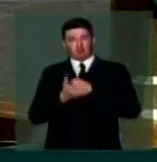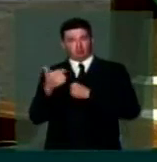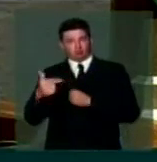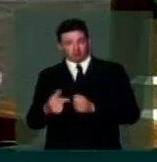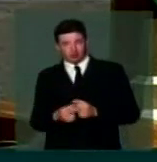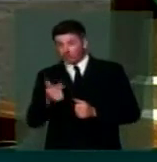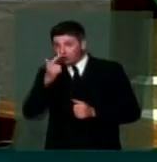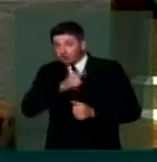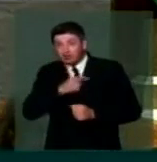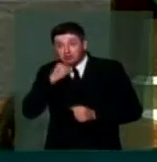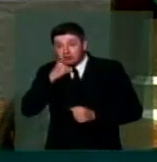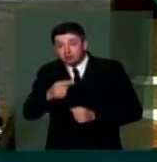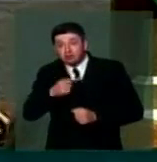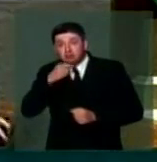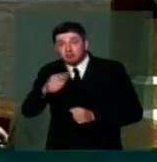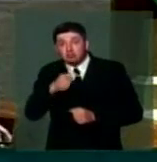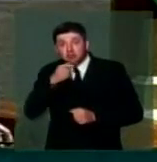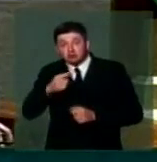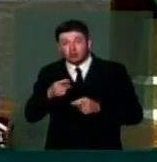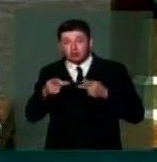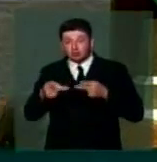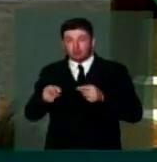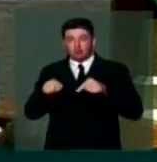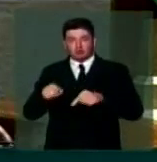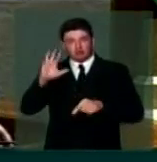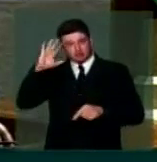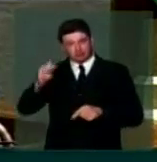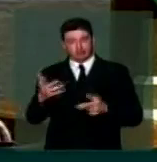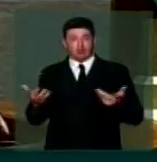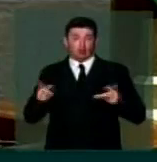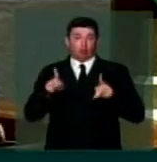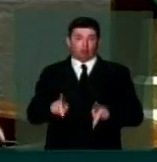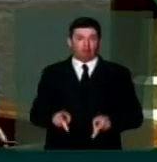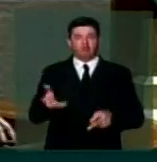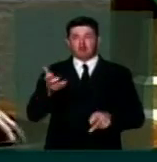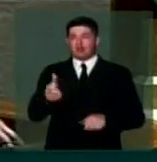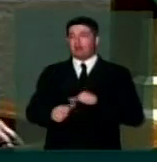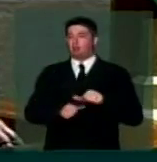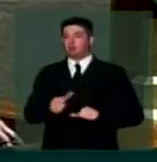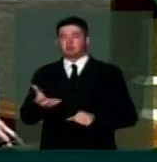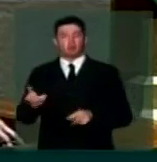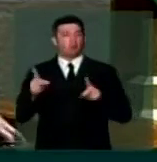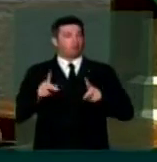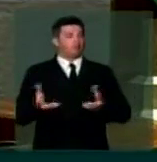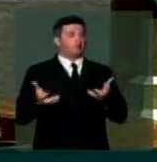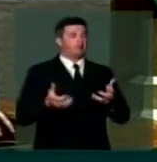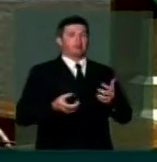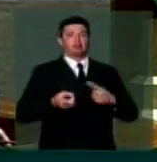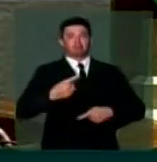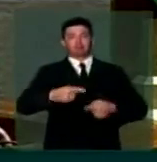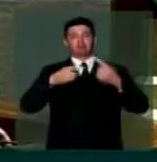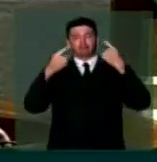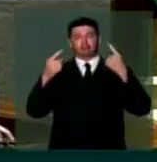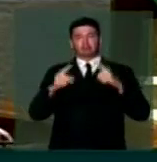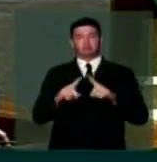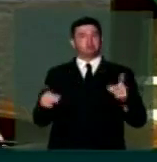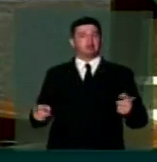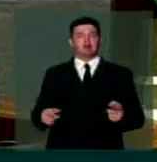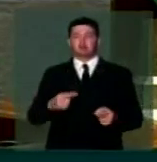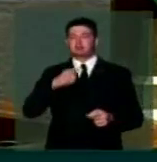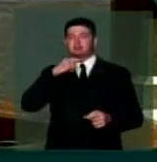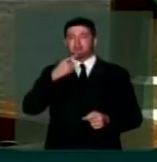não conseguem dar conta nem desses projetos e a população, apesar de querer mudança, não conseguiu